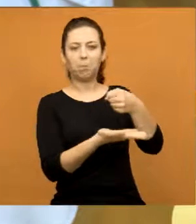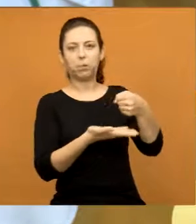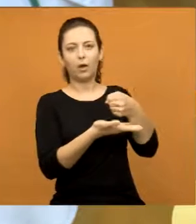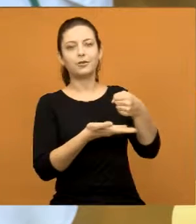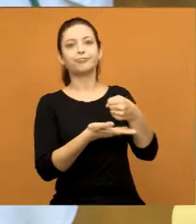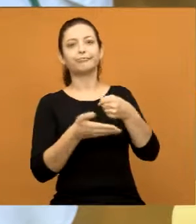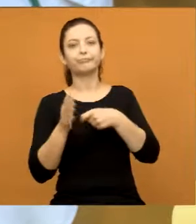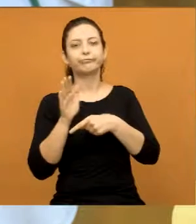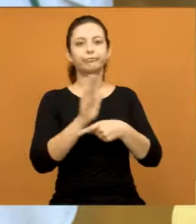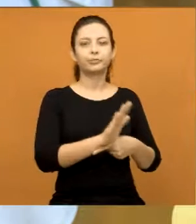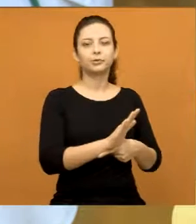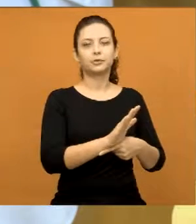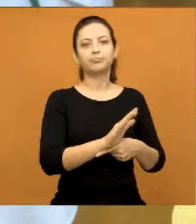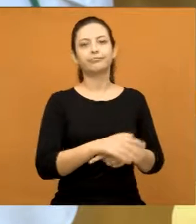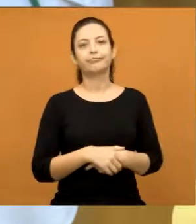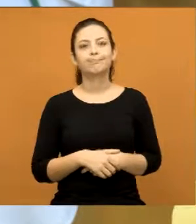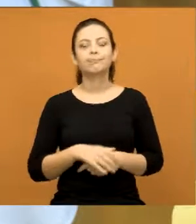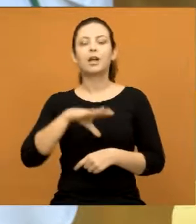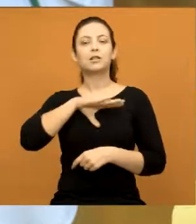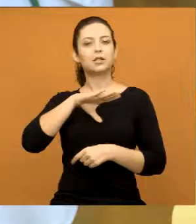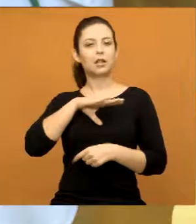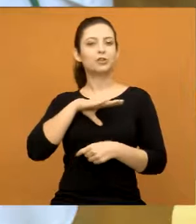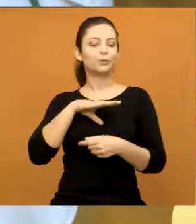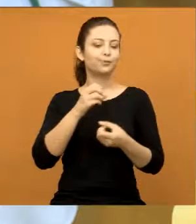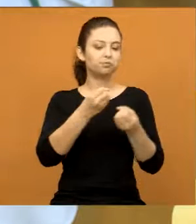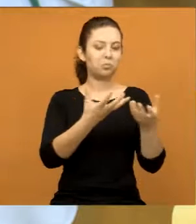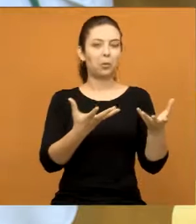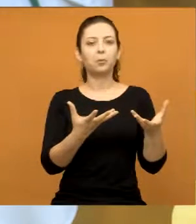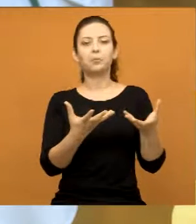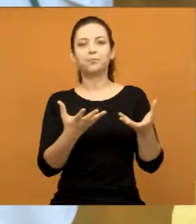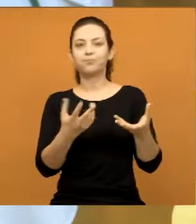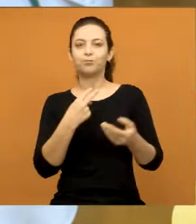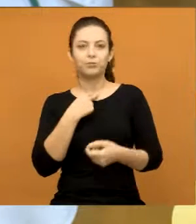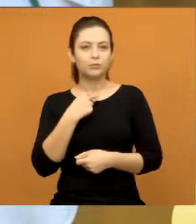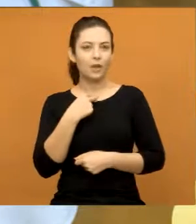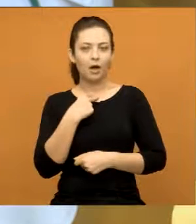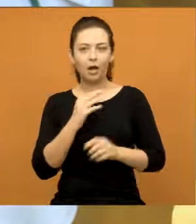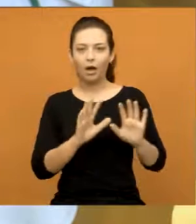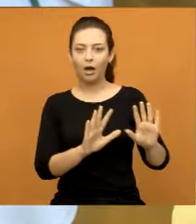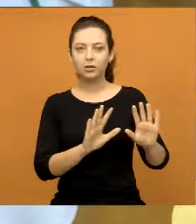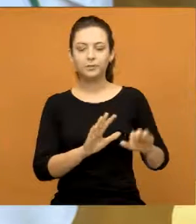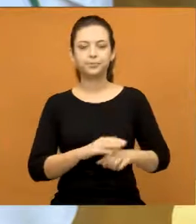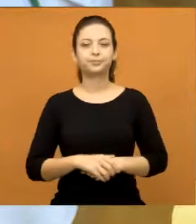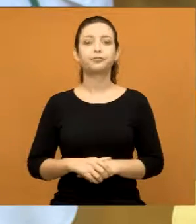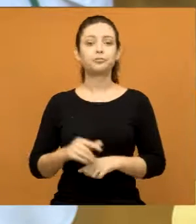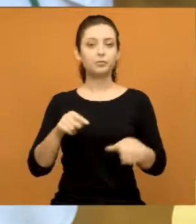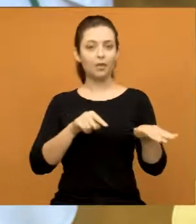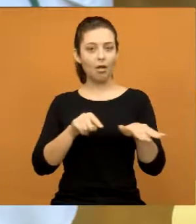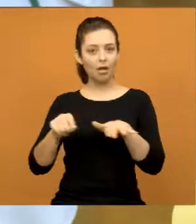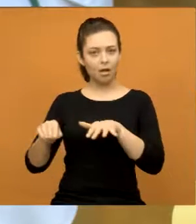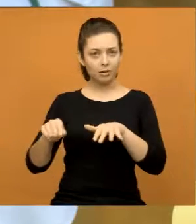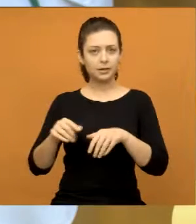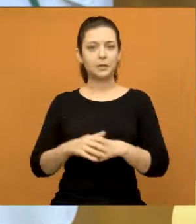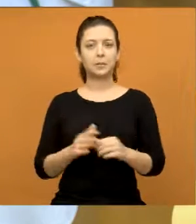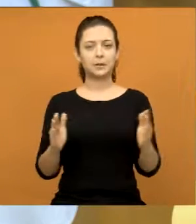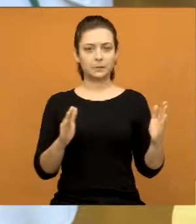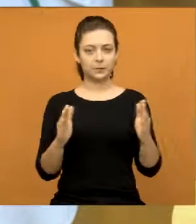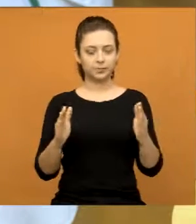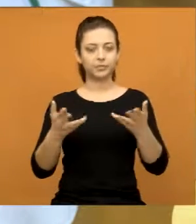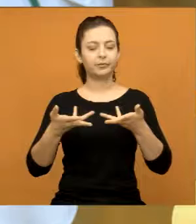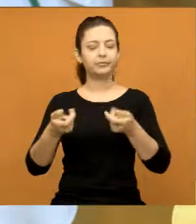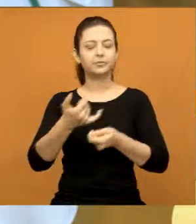para que a gente possa ter uma cidade aí com bom aspecto. Eu, nessa semana, eu recebi o convite,